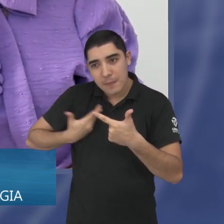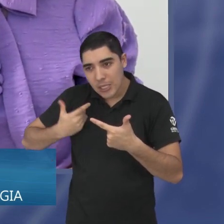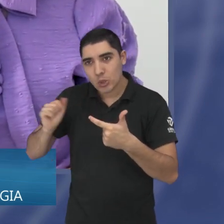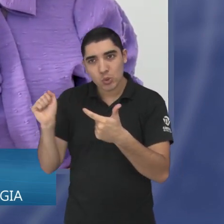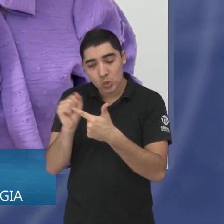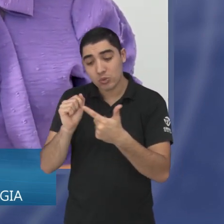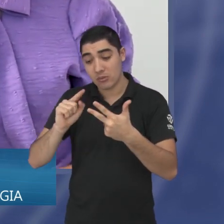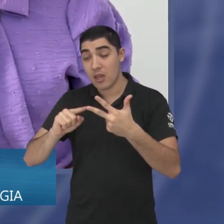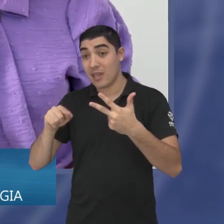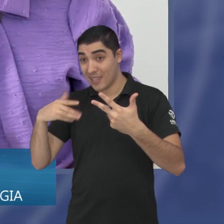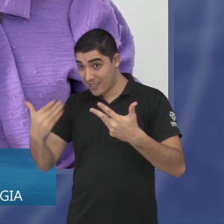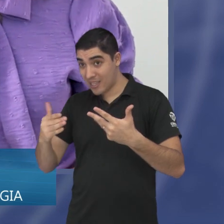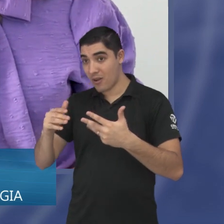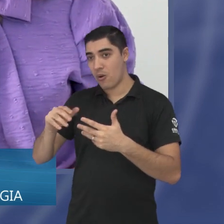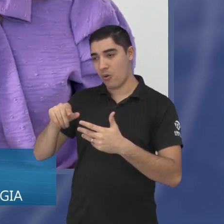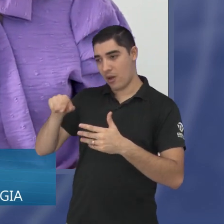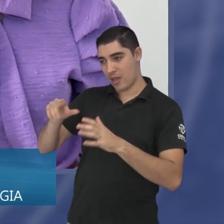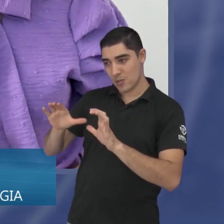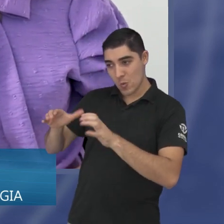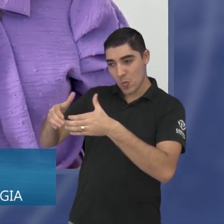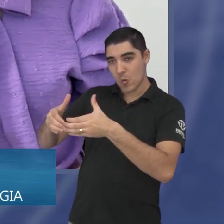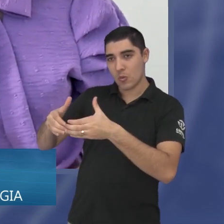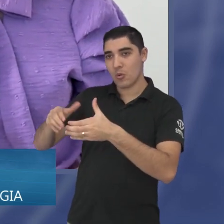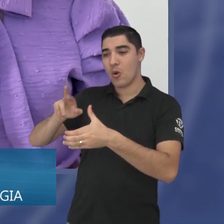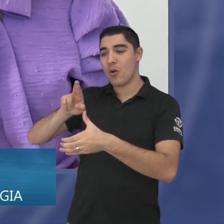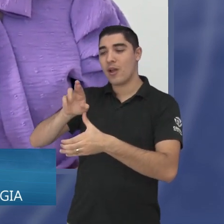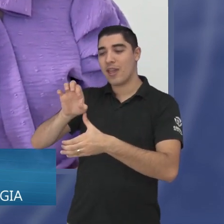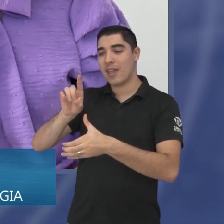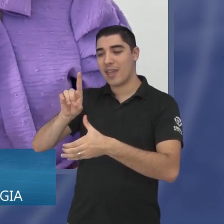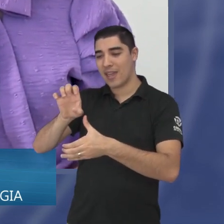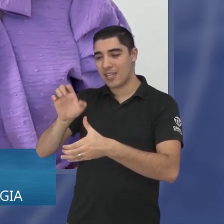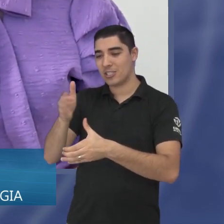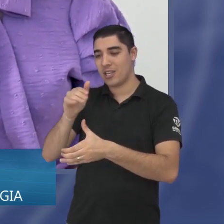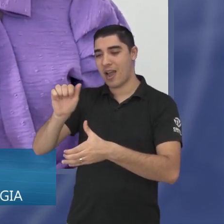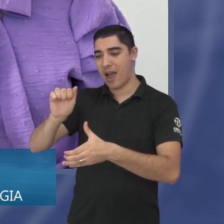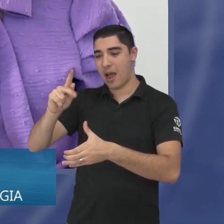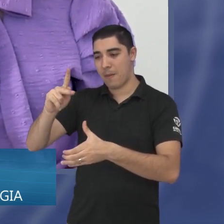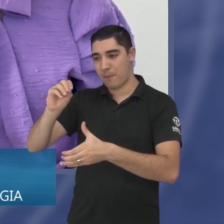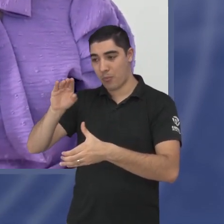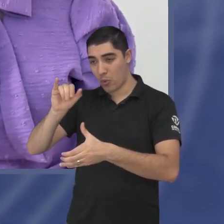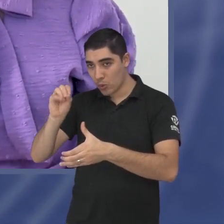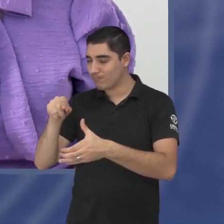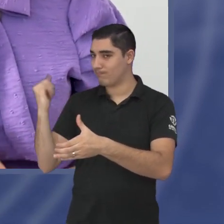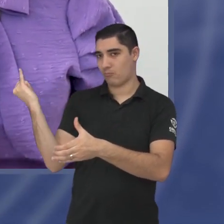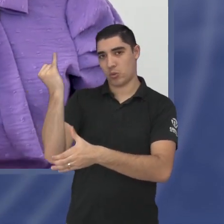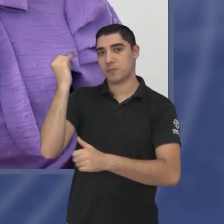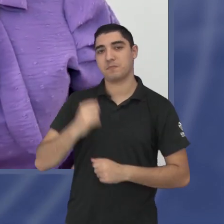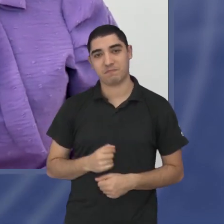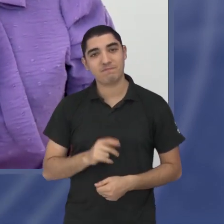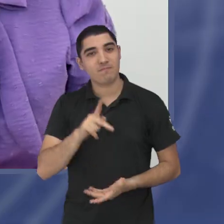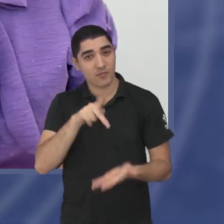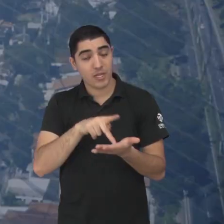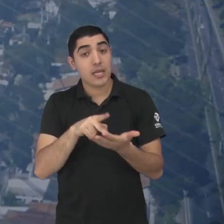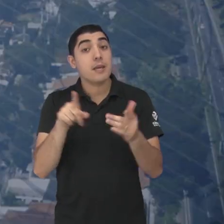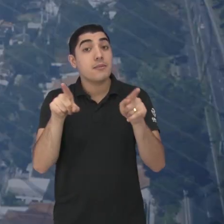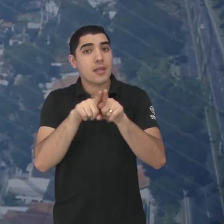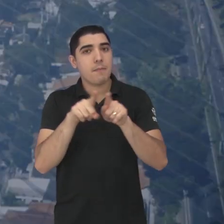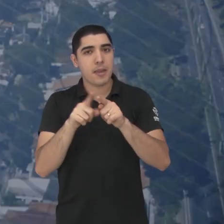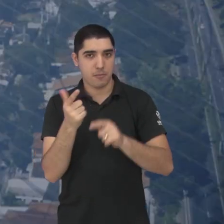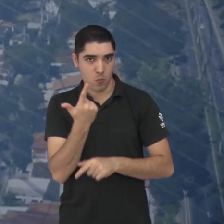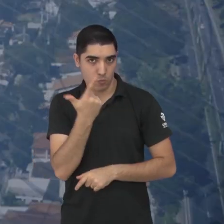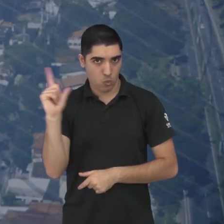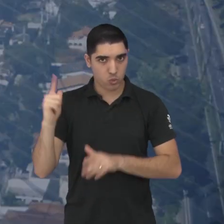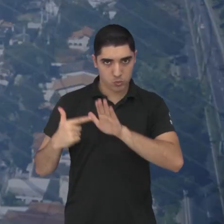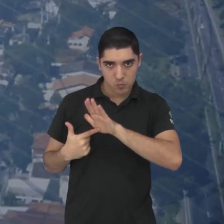circunstâncias. rede de apoio é muito importante ter nos dias atuais. Sem dúvida. Bom, a gente